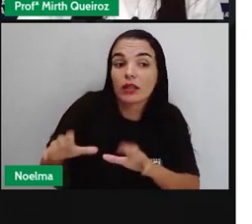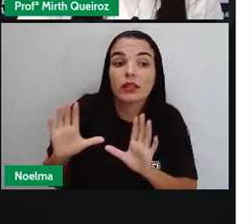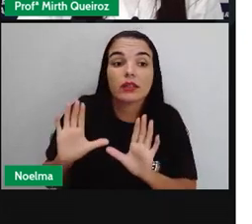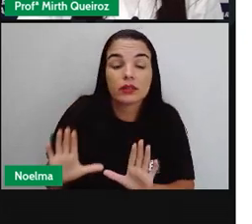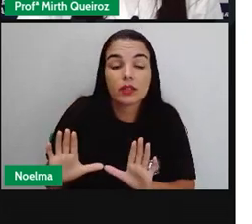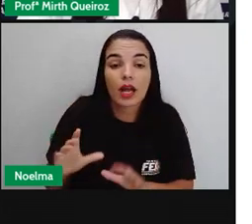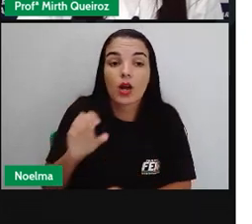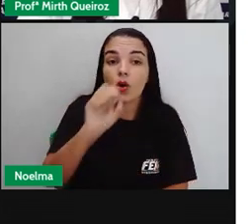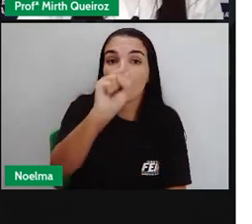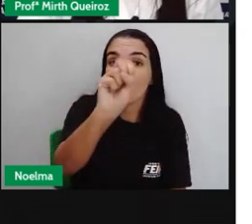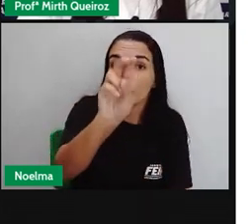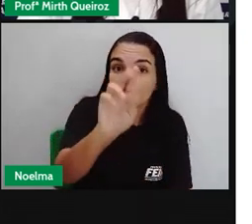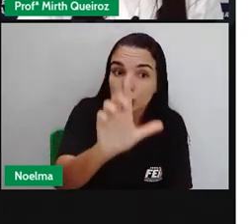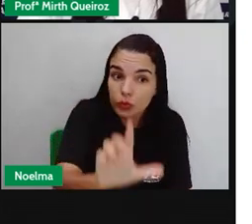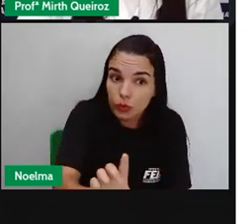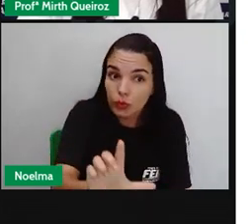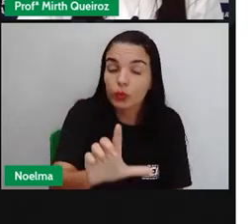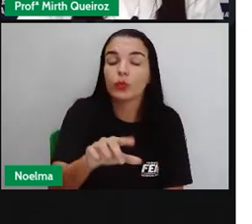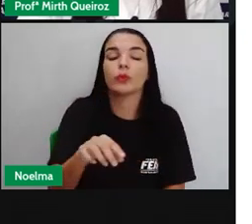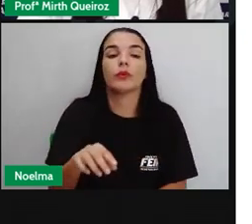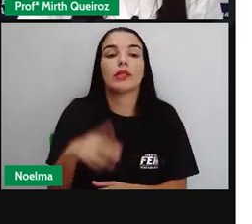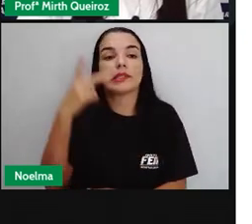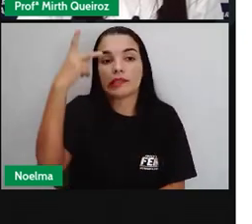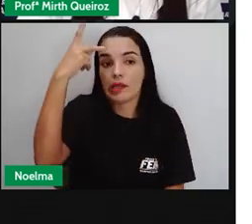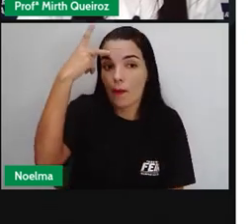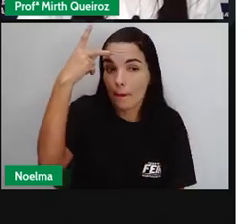Catarina, Rio Grande do Sul.